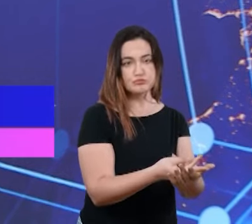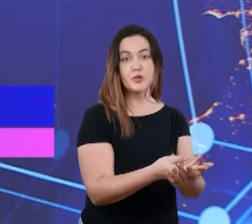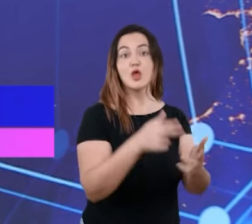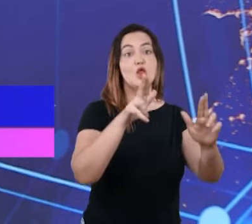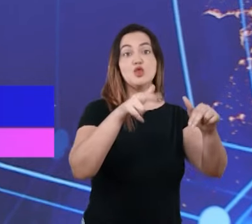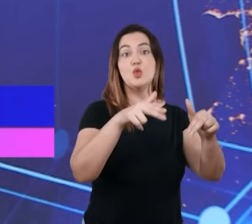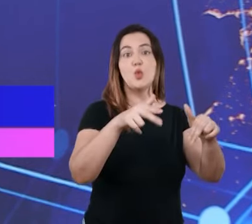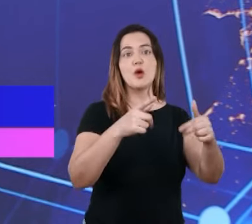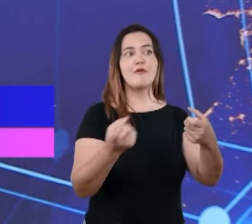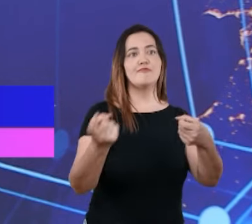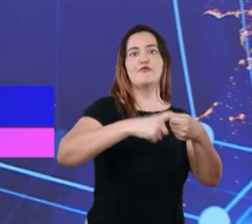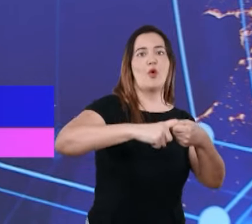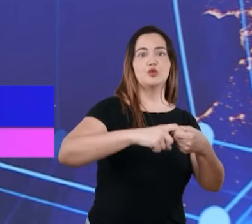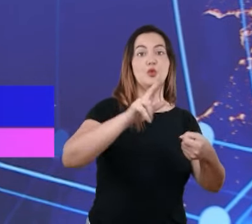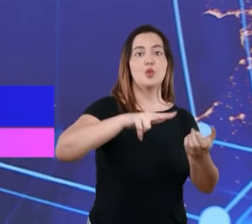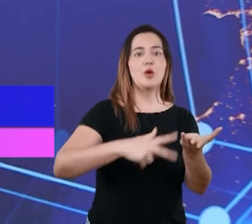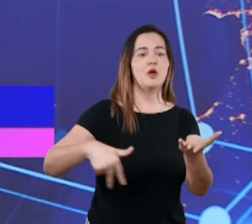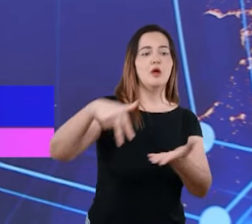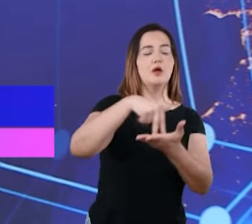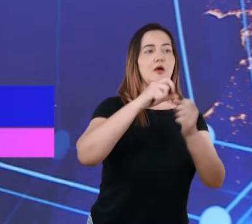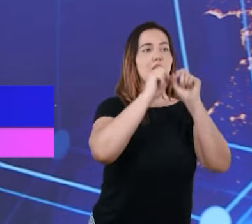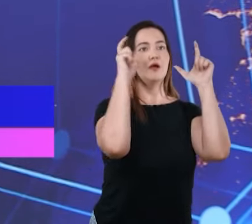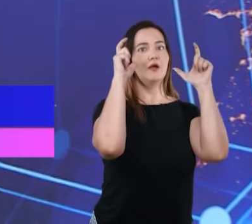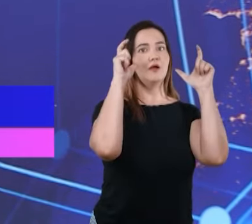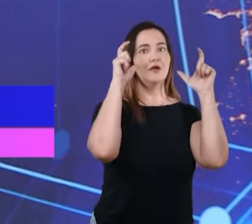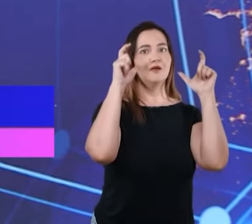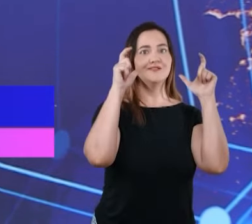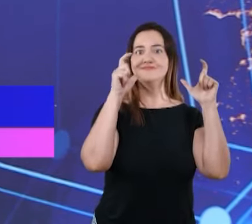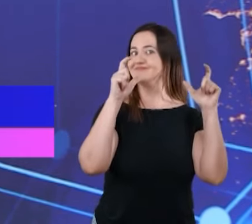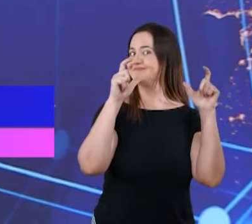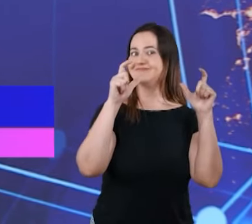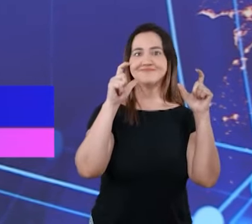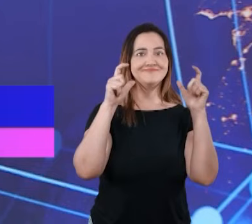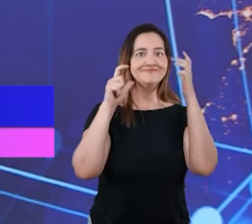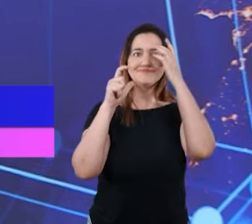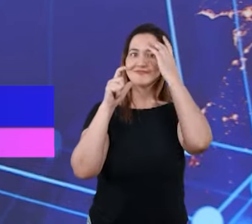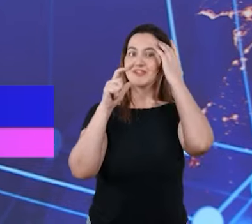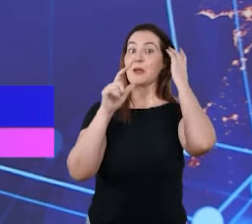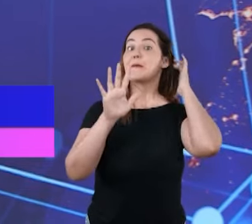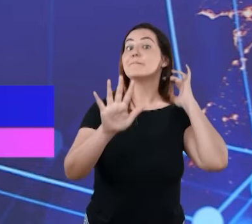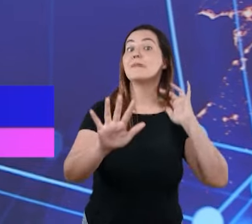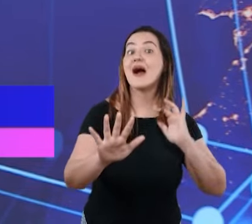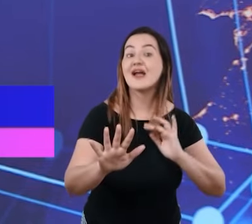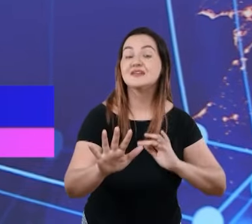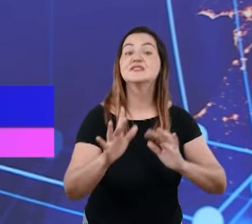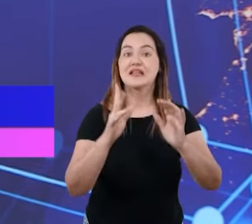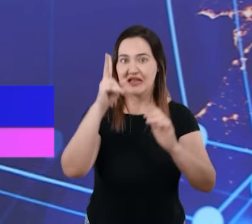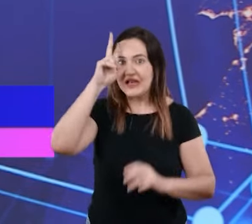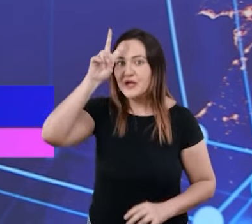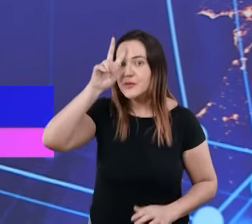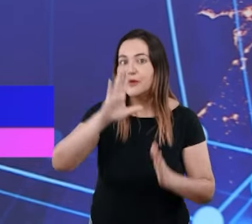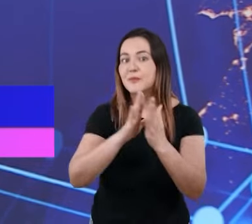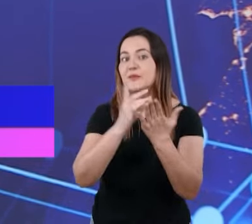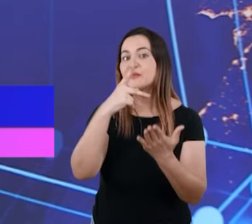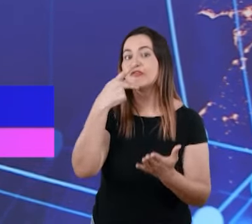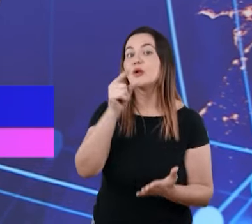eu nunca mais ressuscitaria. Mas, é possível ressuscitar, porque existe o dom gratuito de Deus, que está